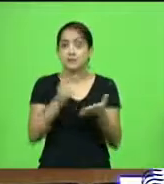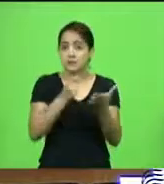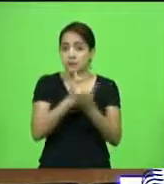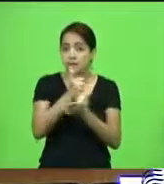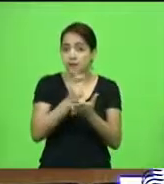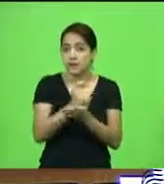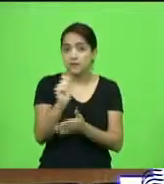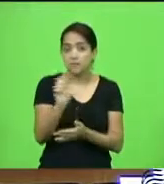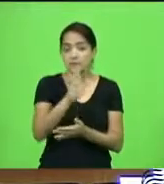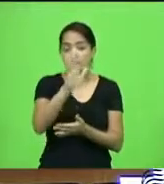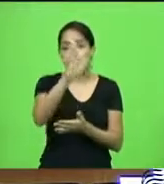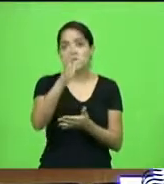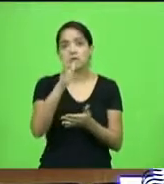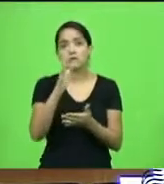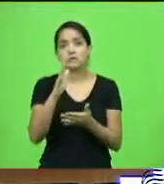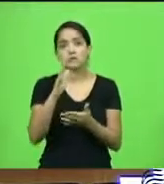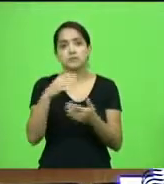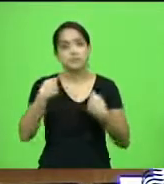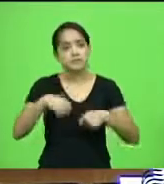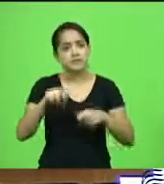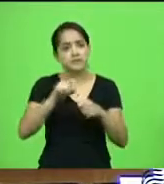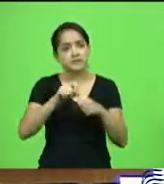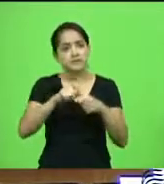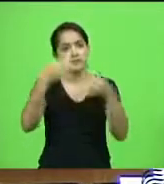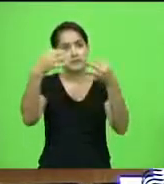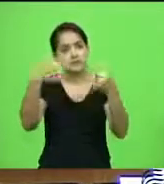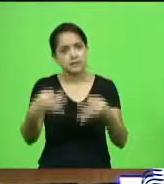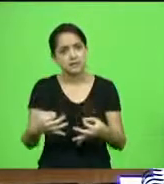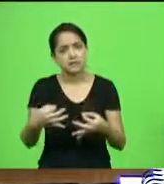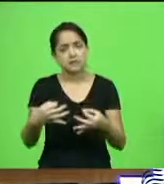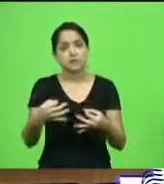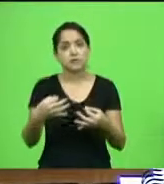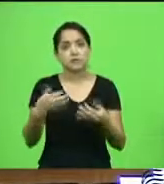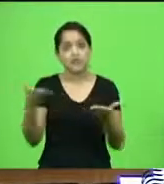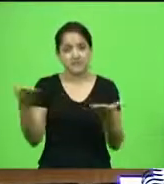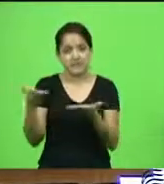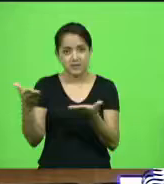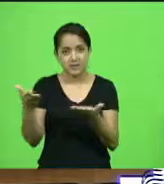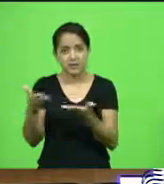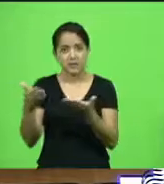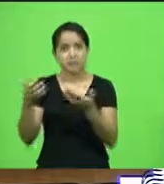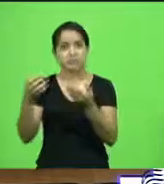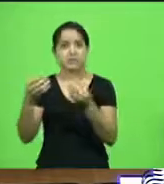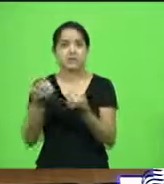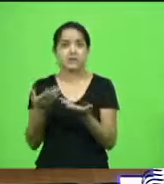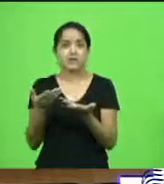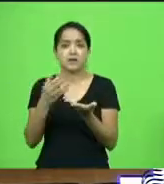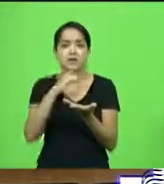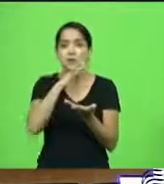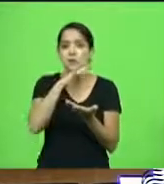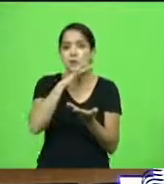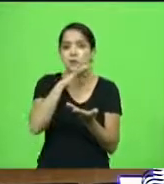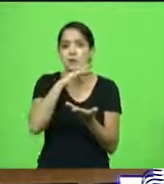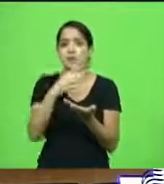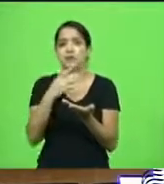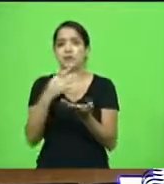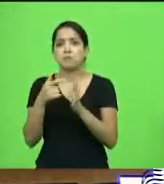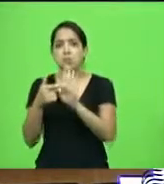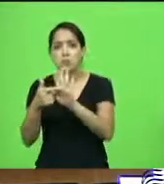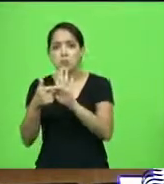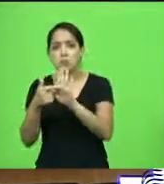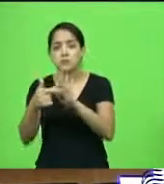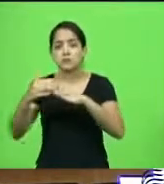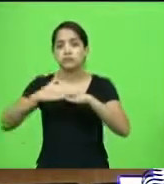caro, por que não fazer bem feito? Tem que fazer essa porcaria que toda semana é um deputado aqui mostrando vídeo de um asfalto